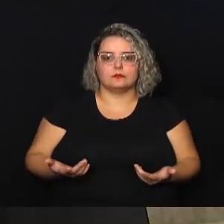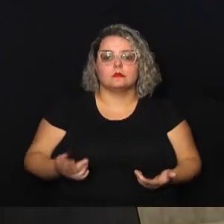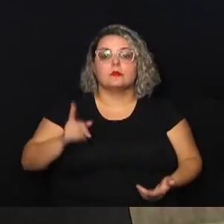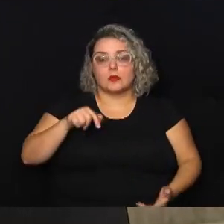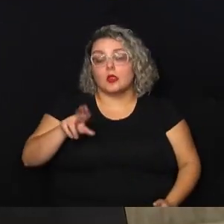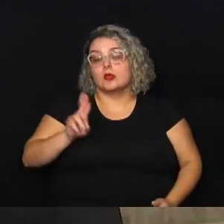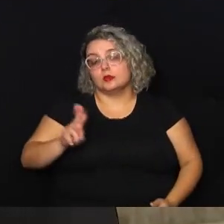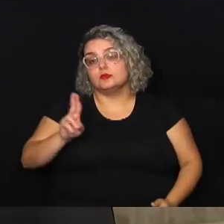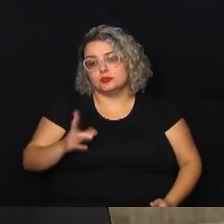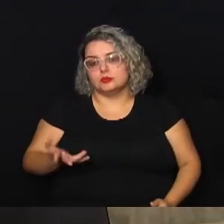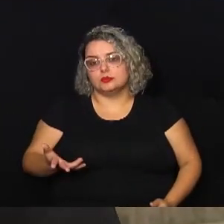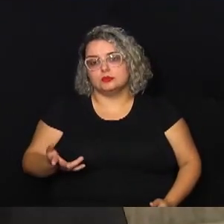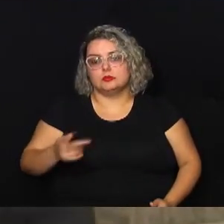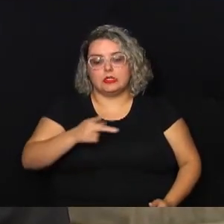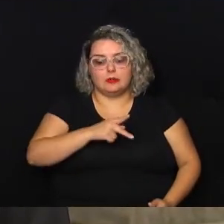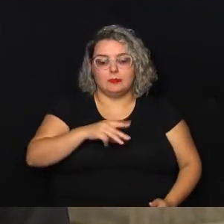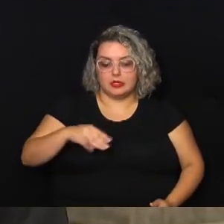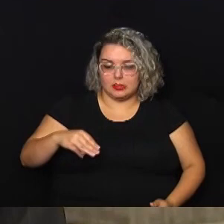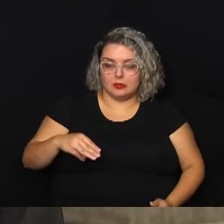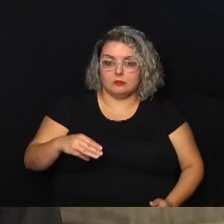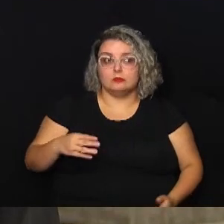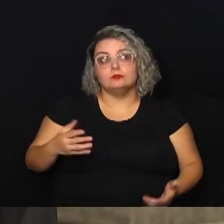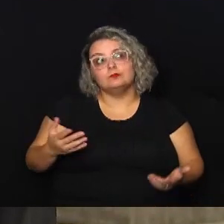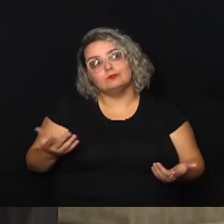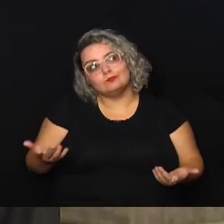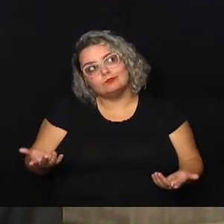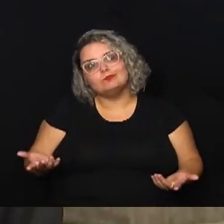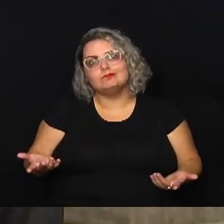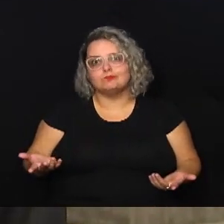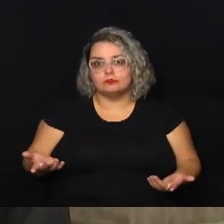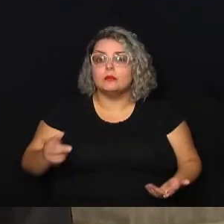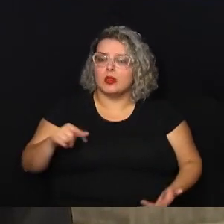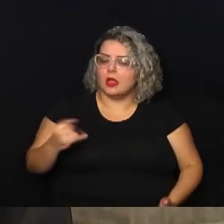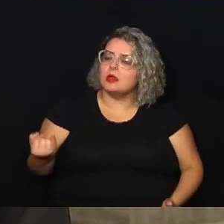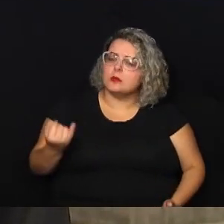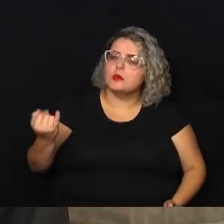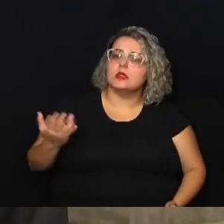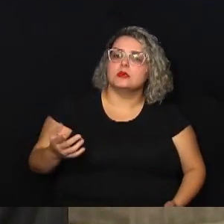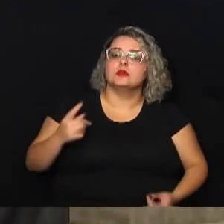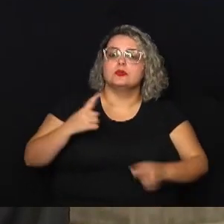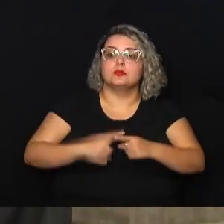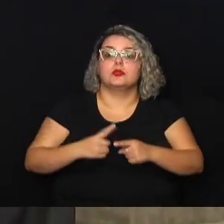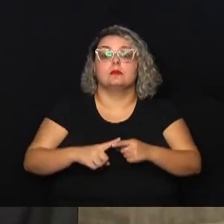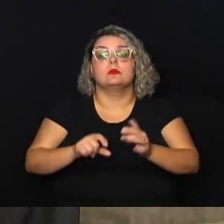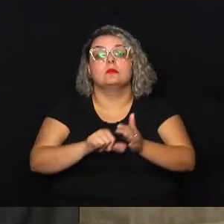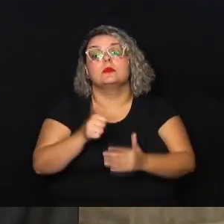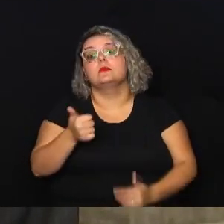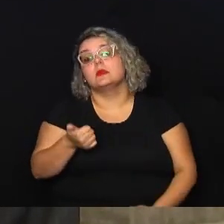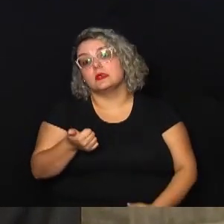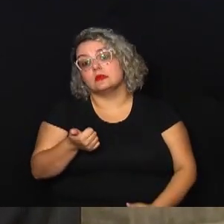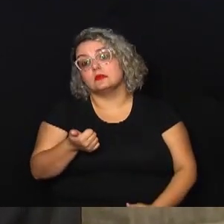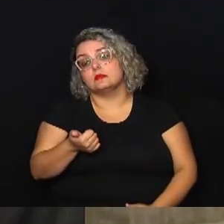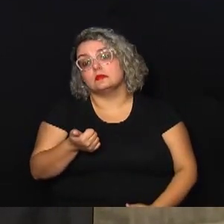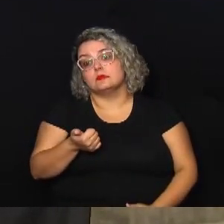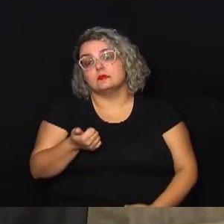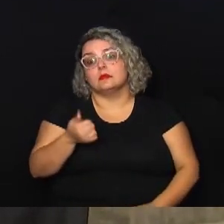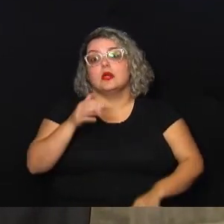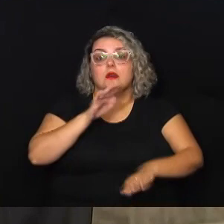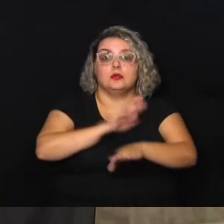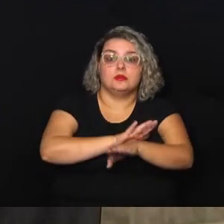que é utilizado pela PM É muito interessante, porque eu acho que isso, primeiro,